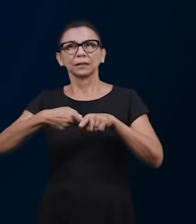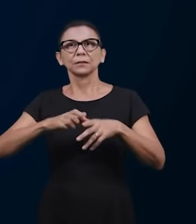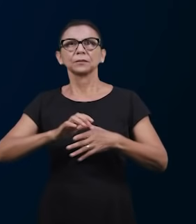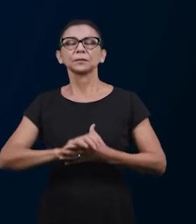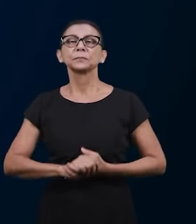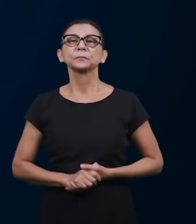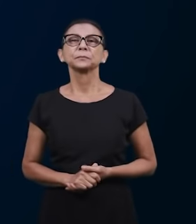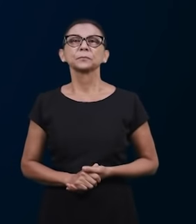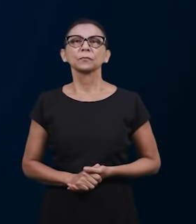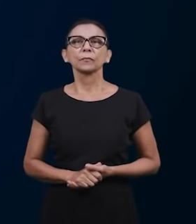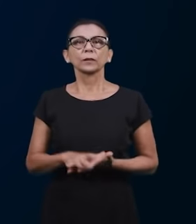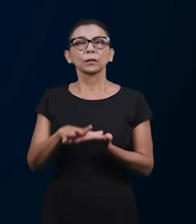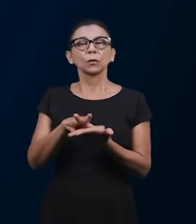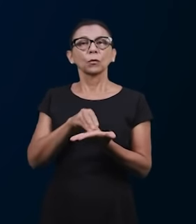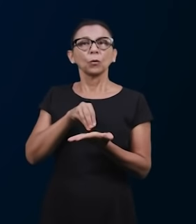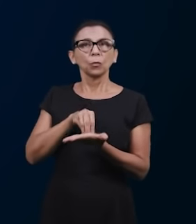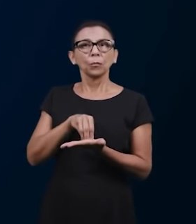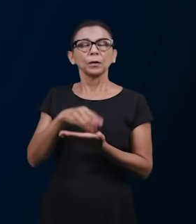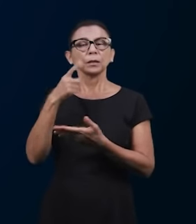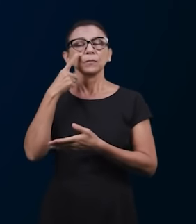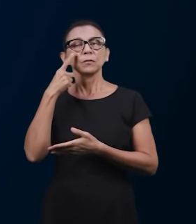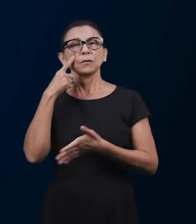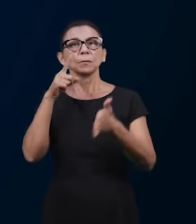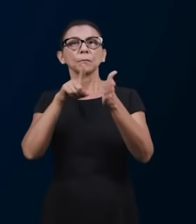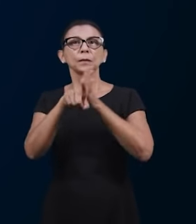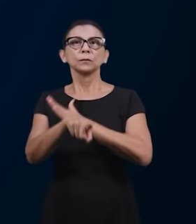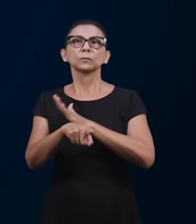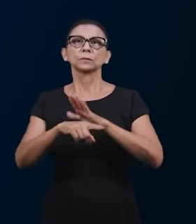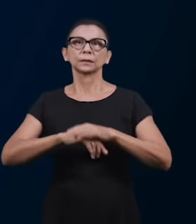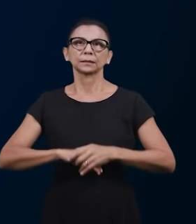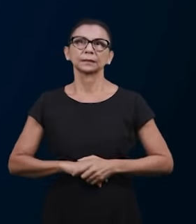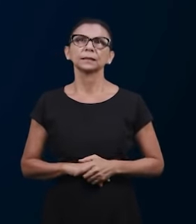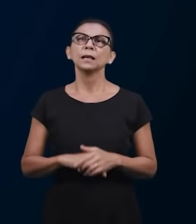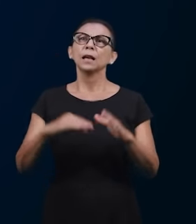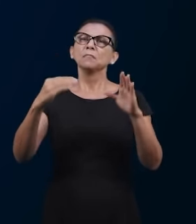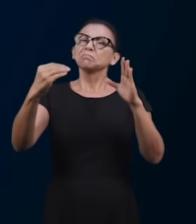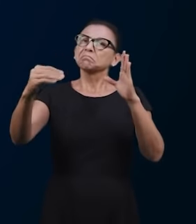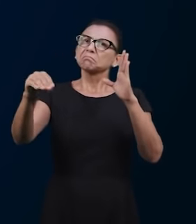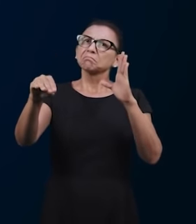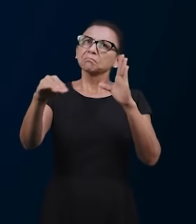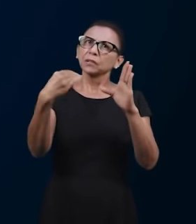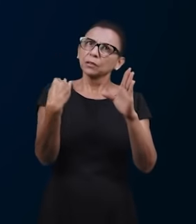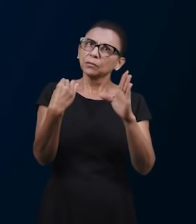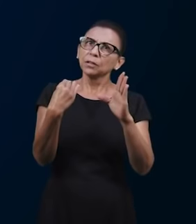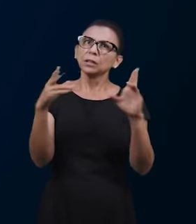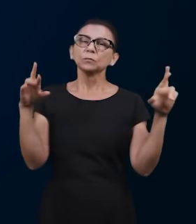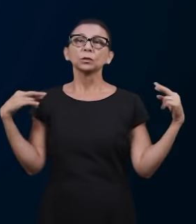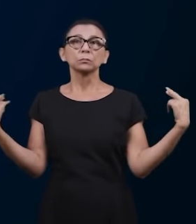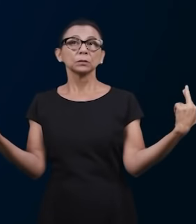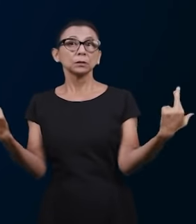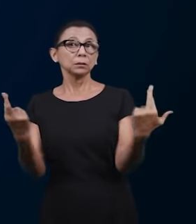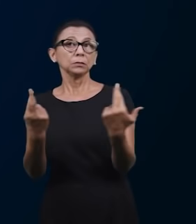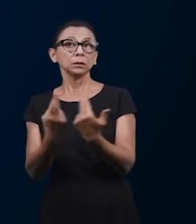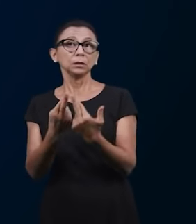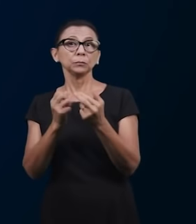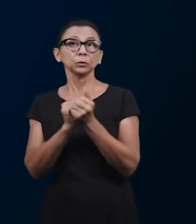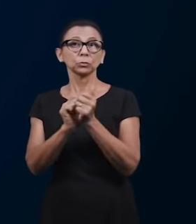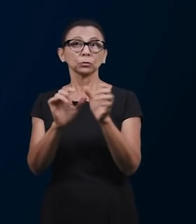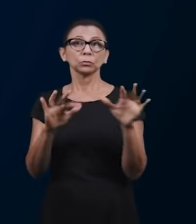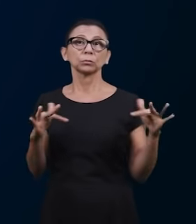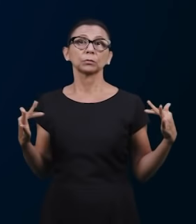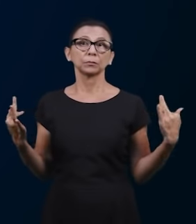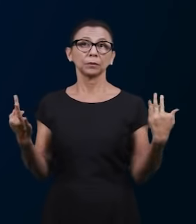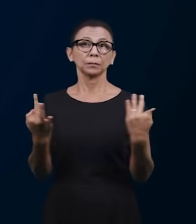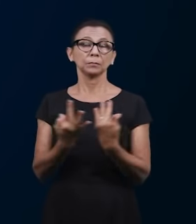ou, bom, escritas também. E os irmãos, os martes, fazem um culto e ali se reúnen, seja por